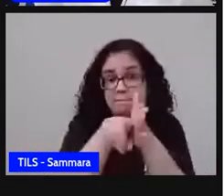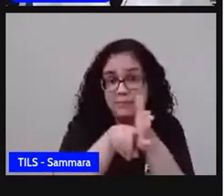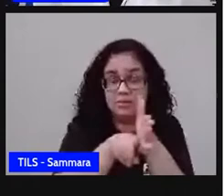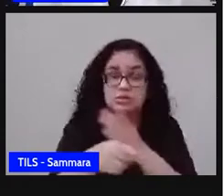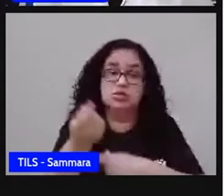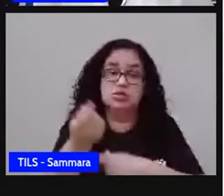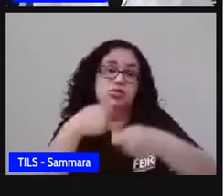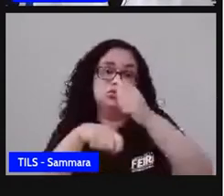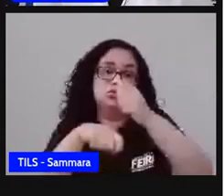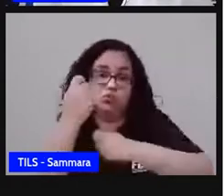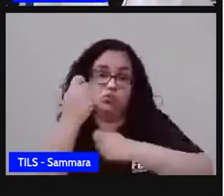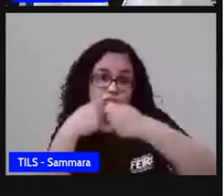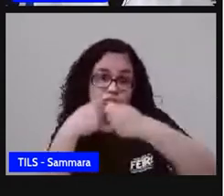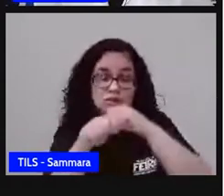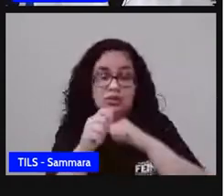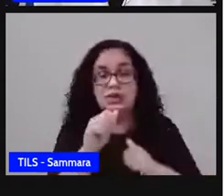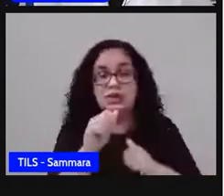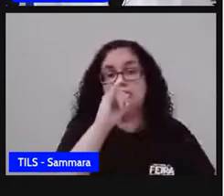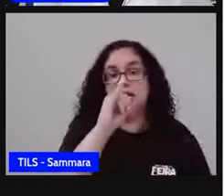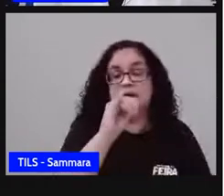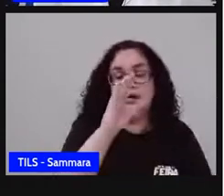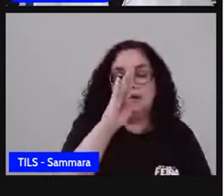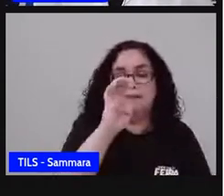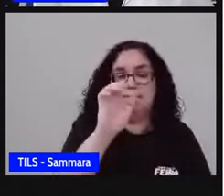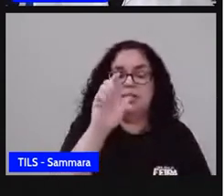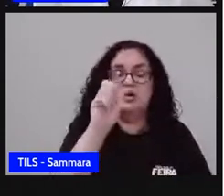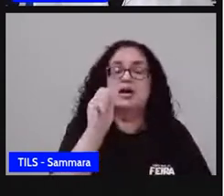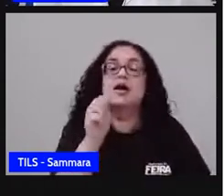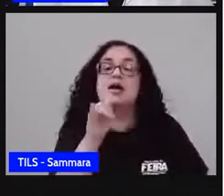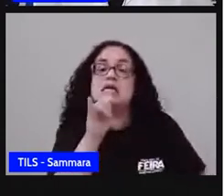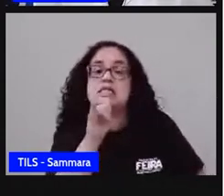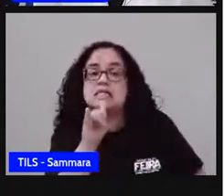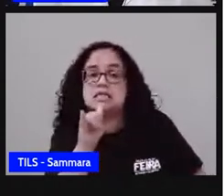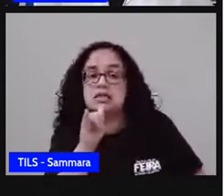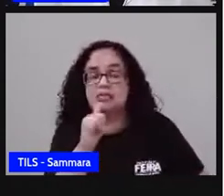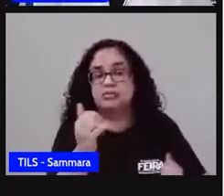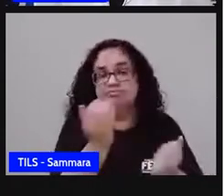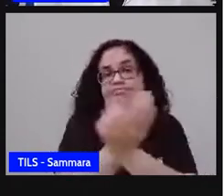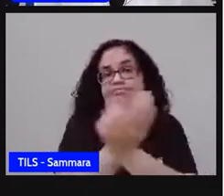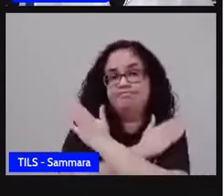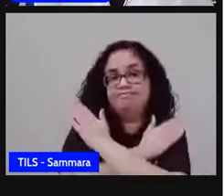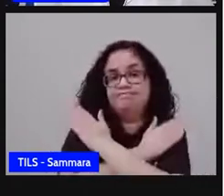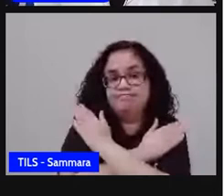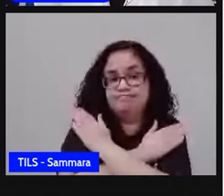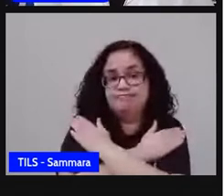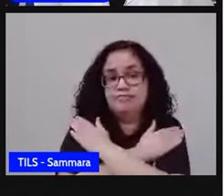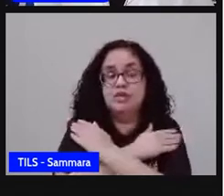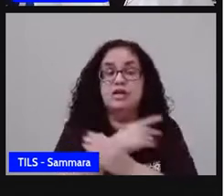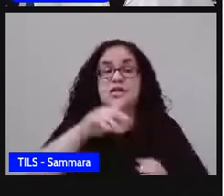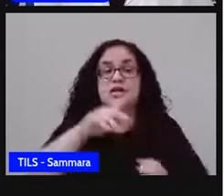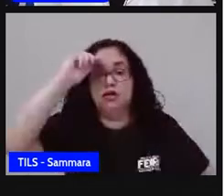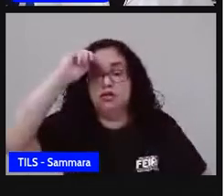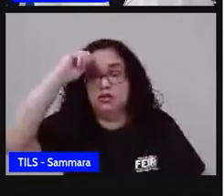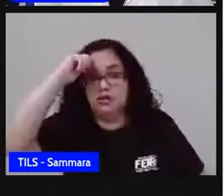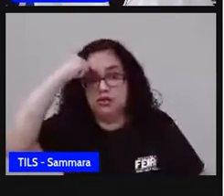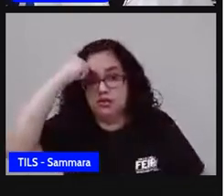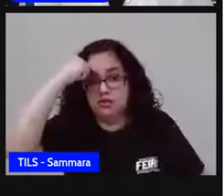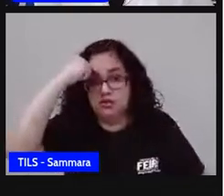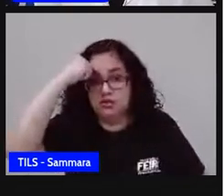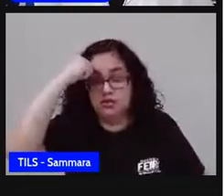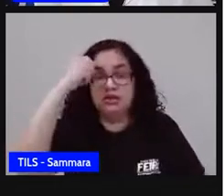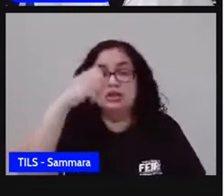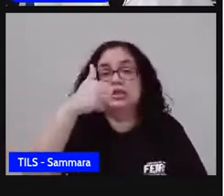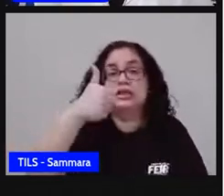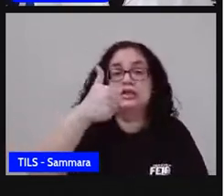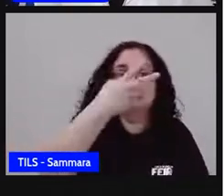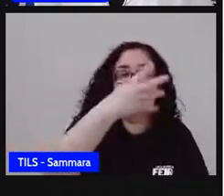Econômica Aplicada, o IPEA, revelou, por exemplo, que o desemprego atingiu mais os negros, com uma taxa de